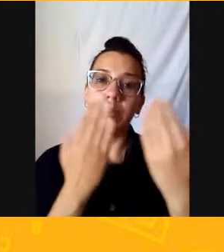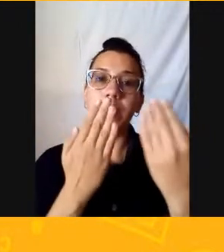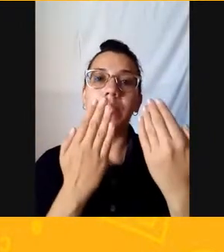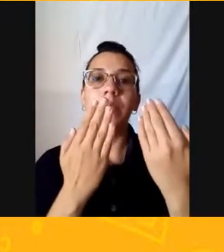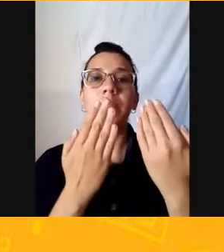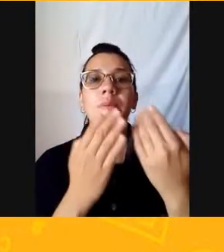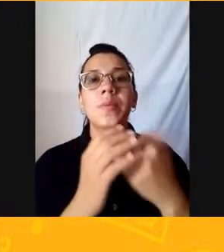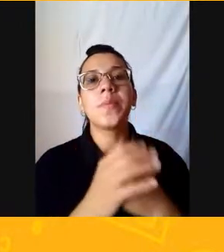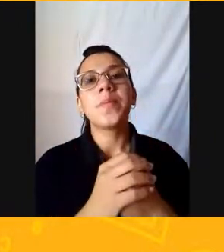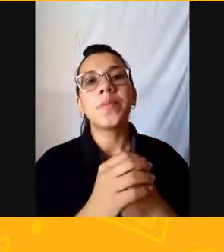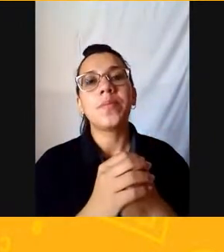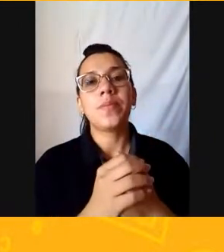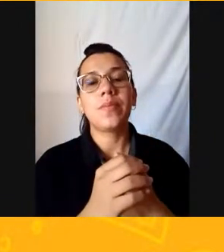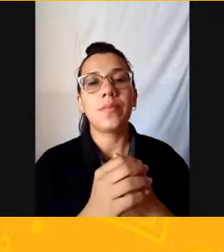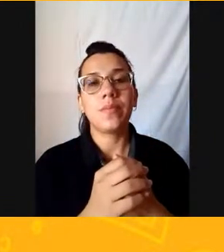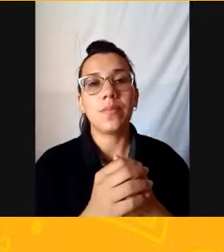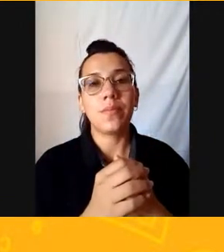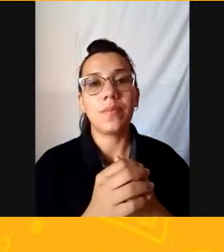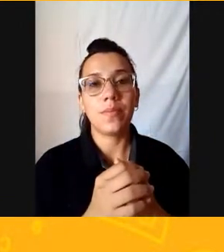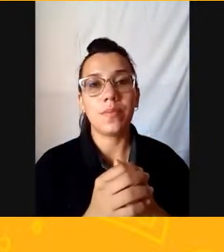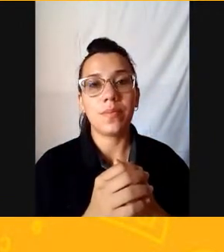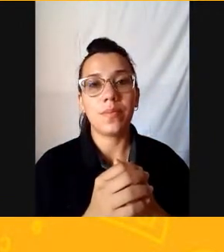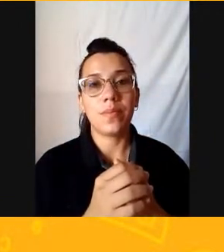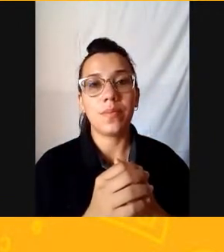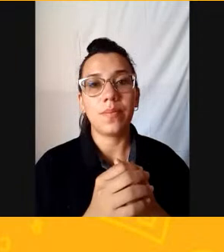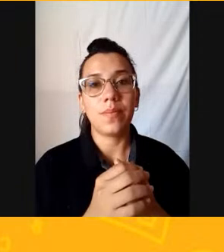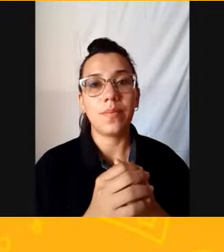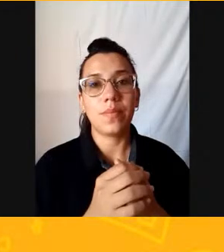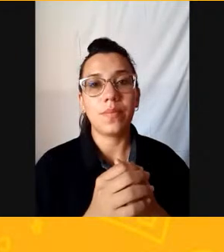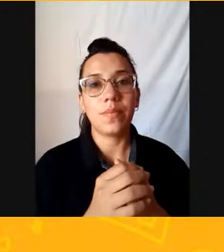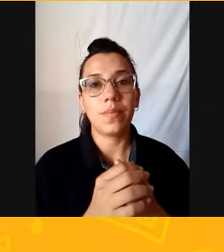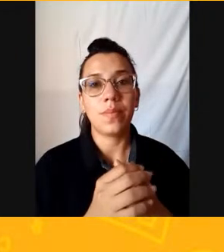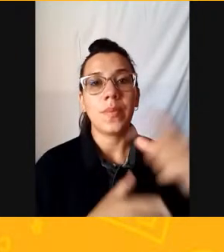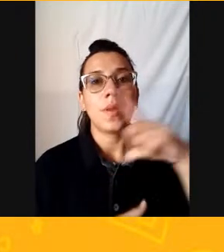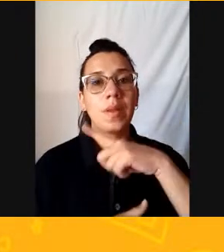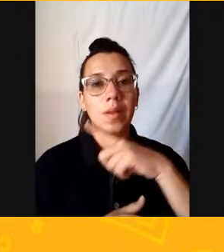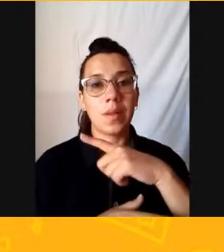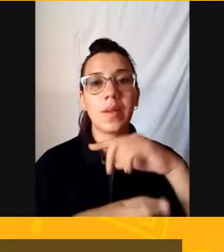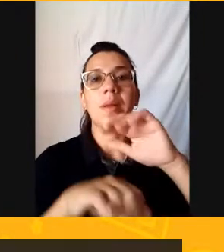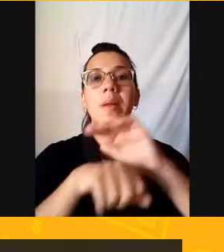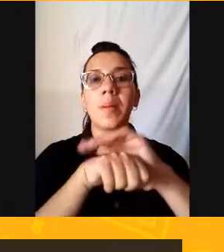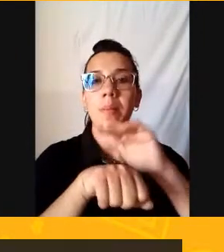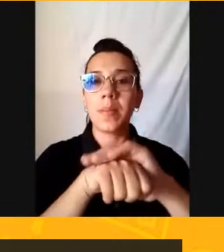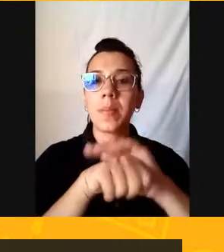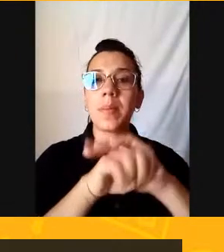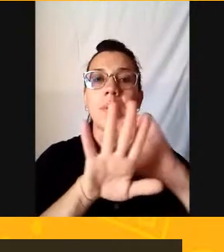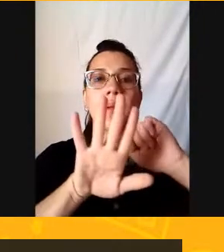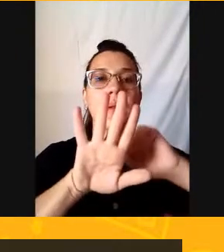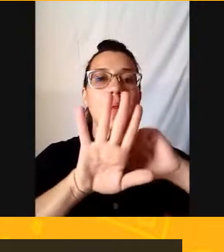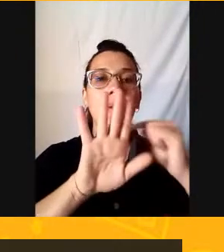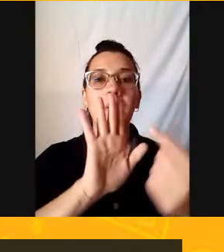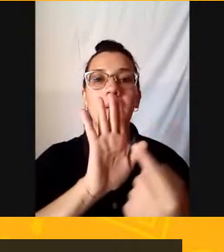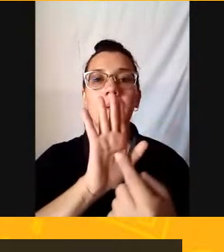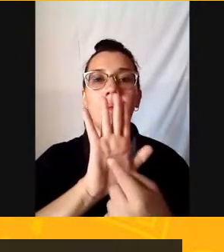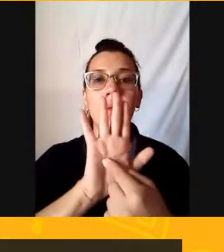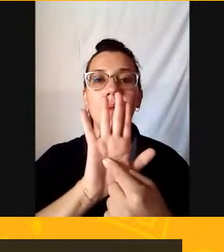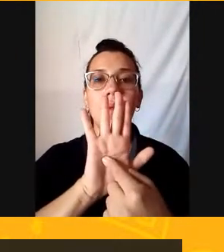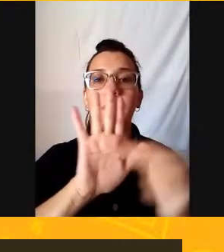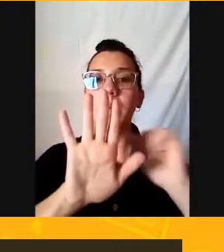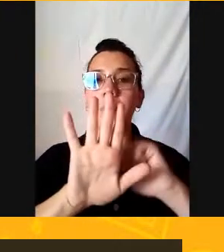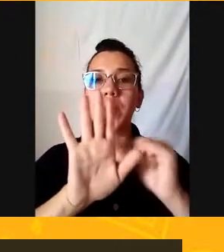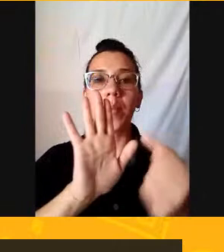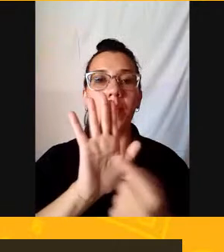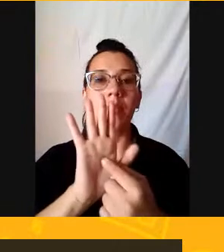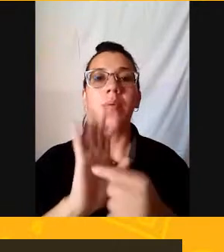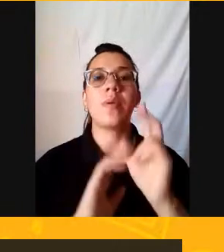metáfora É comparação Mas não deixe de estudar não Elas são muitas E não são